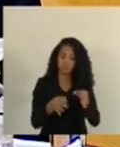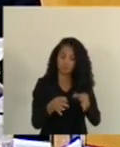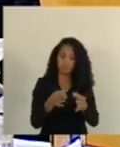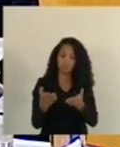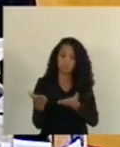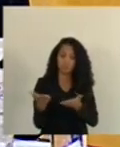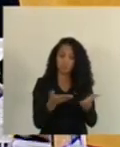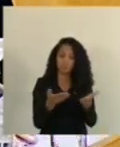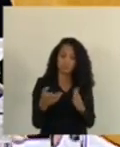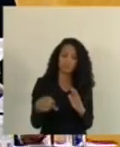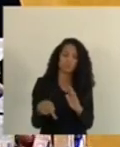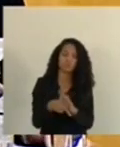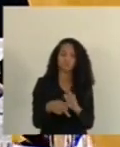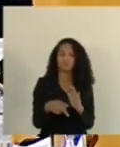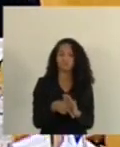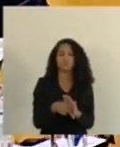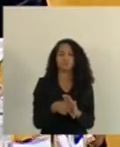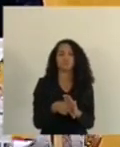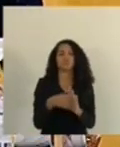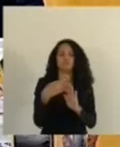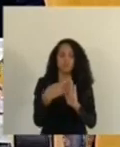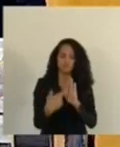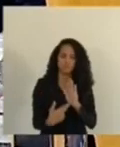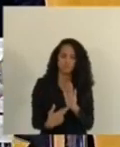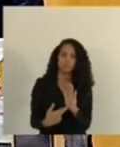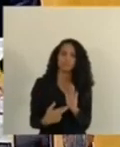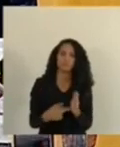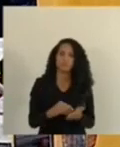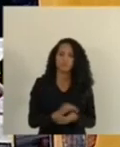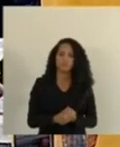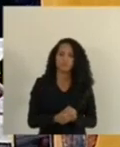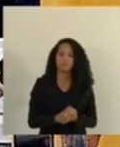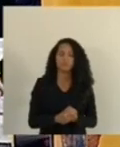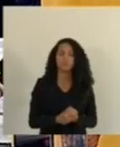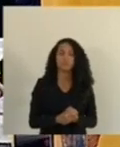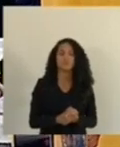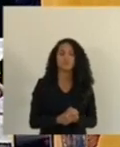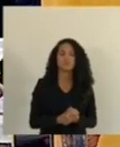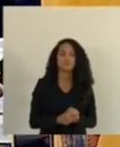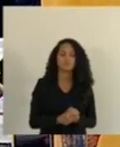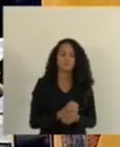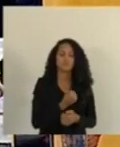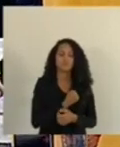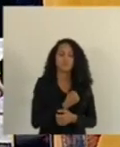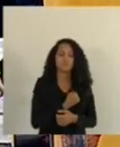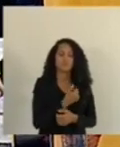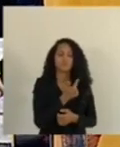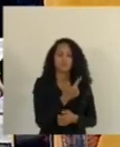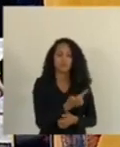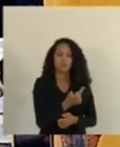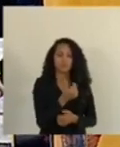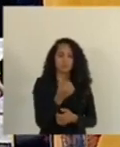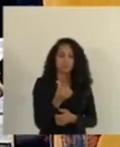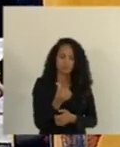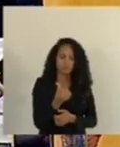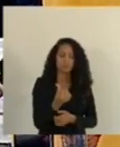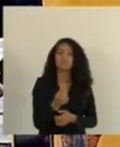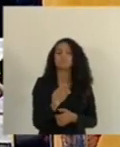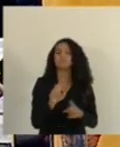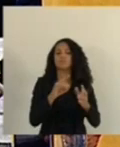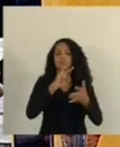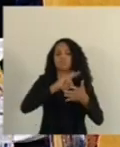tramite-se na forma regimental. Vigésimo sexto item da pauta, é o Parecer